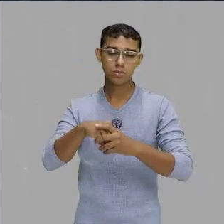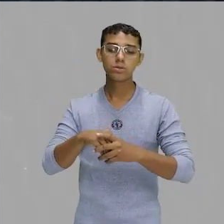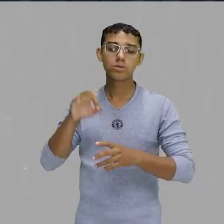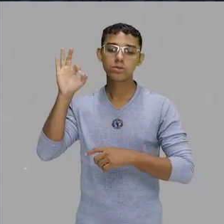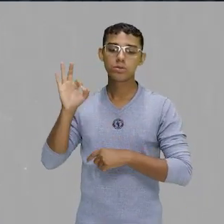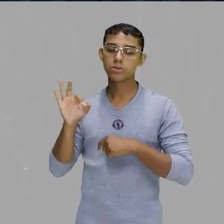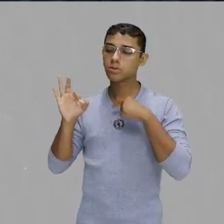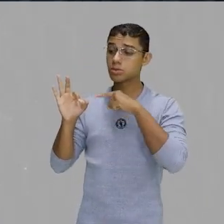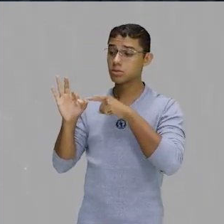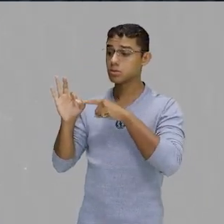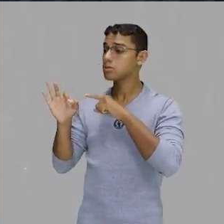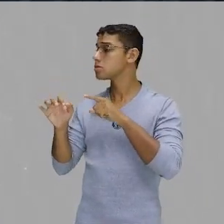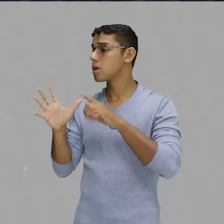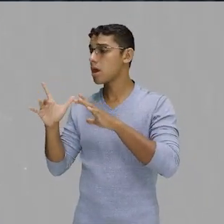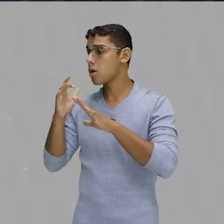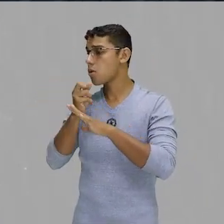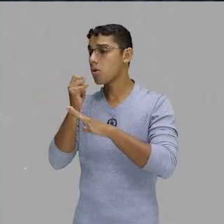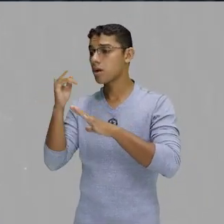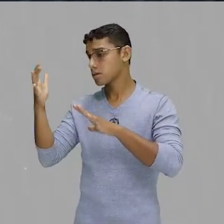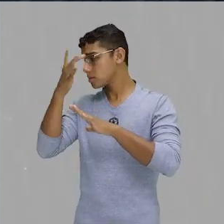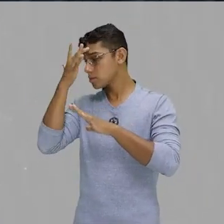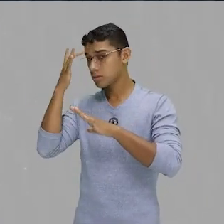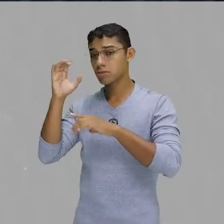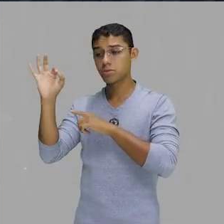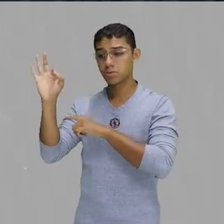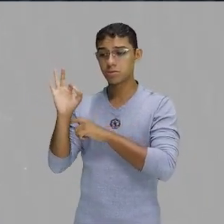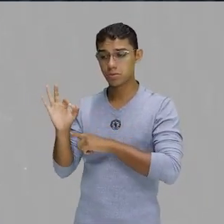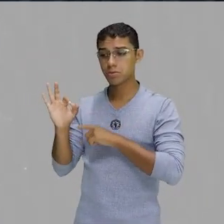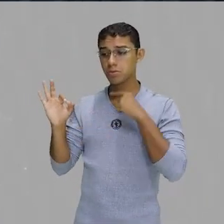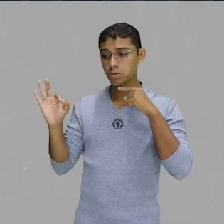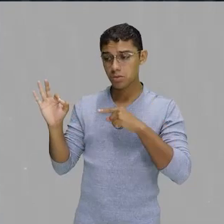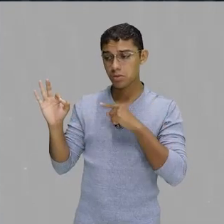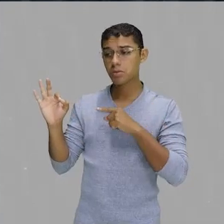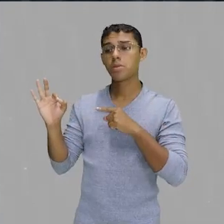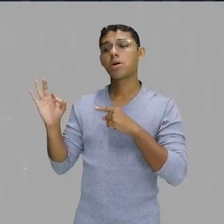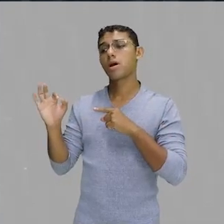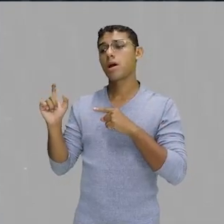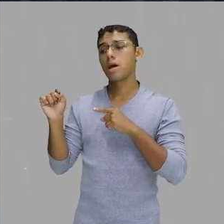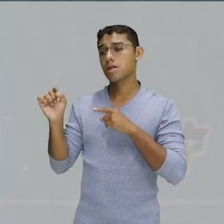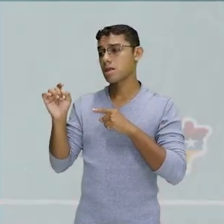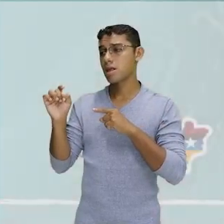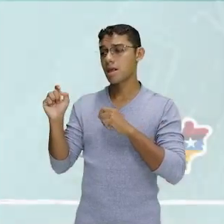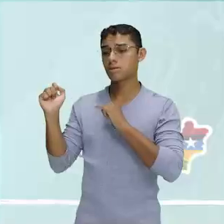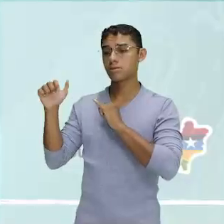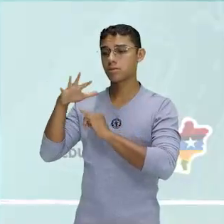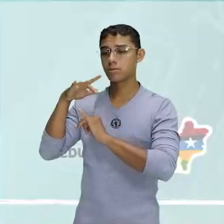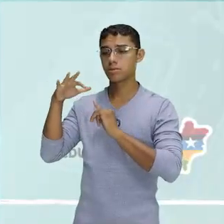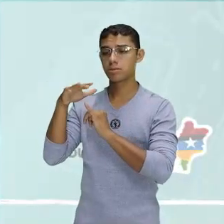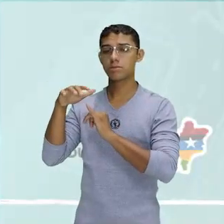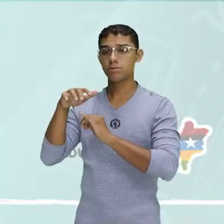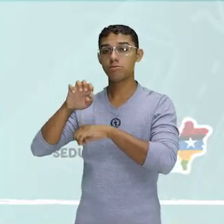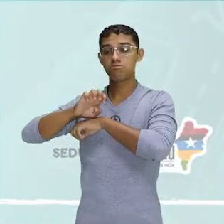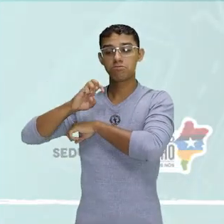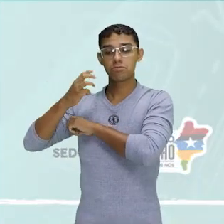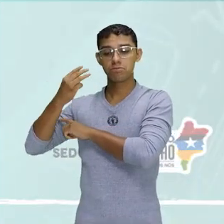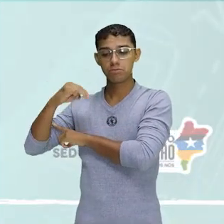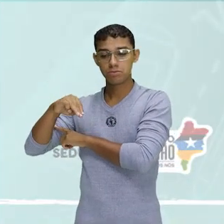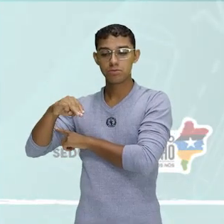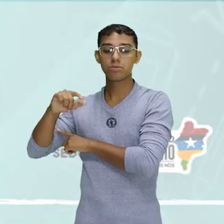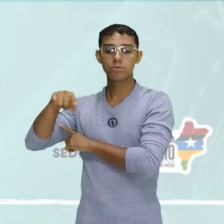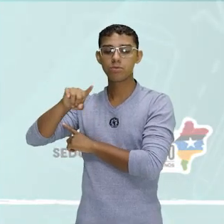de audições no mercado musical da ilha, tá? Isso